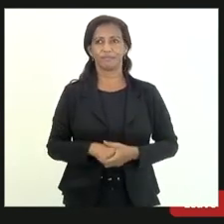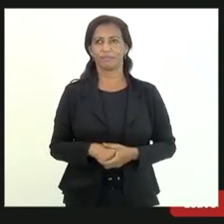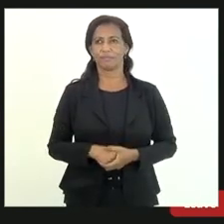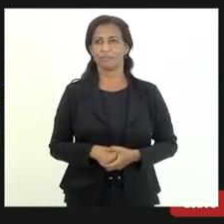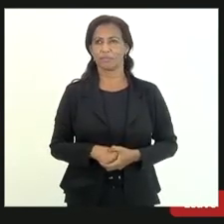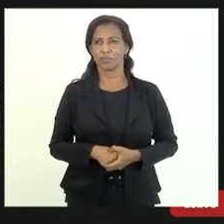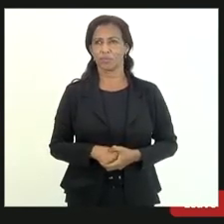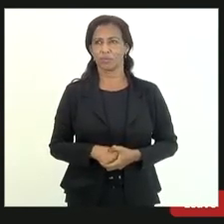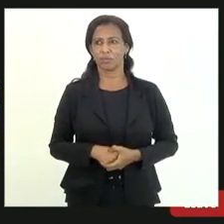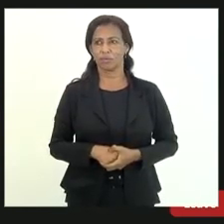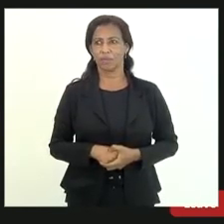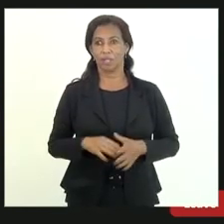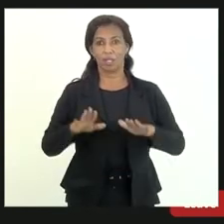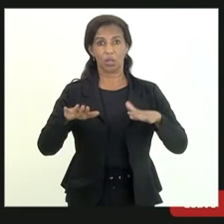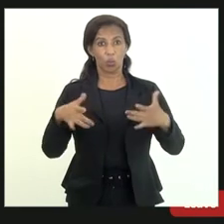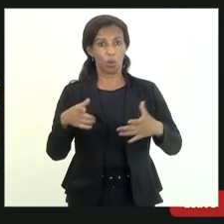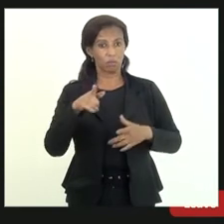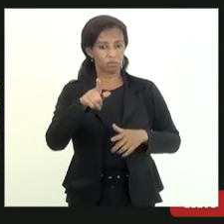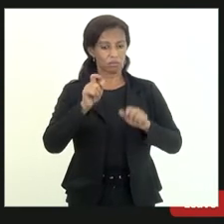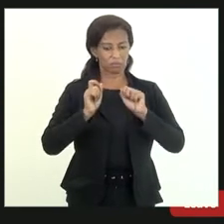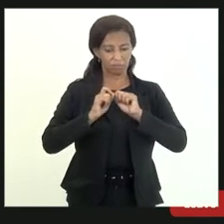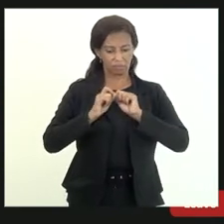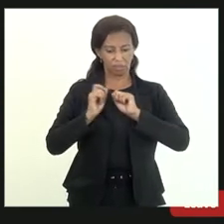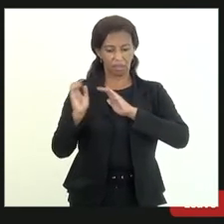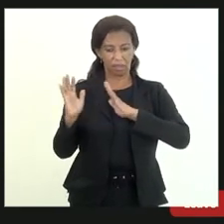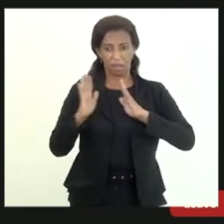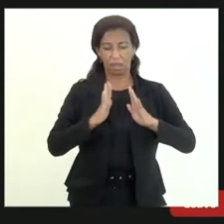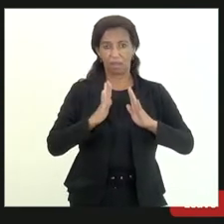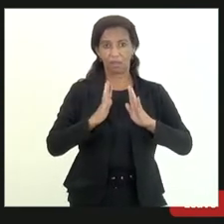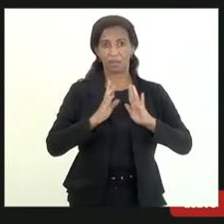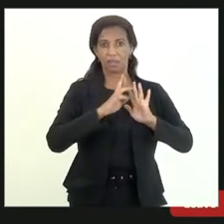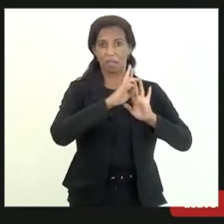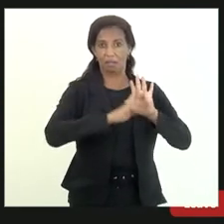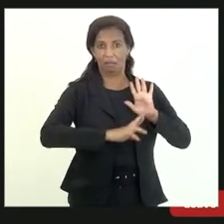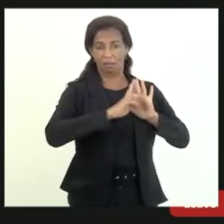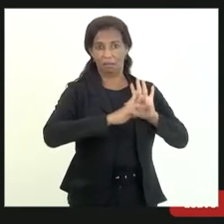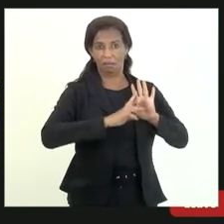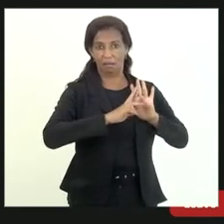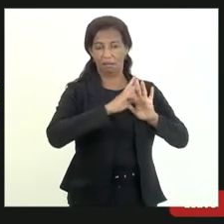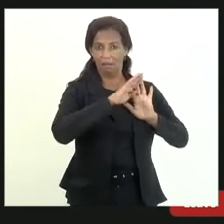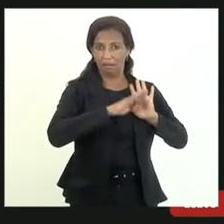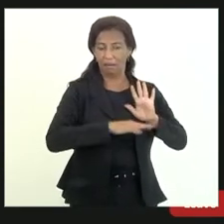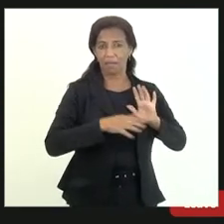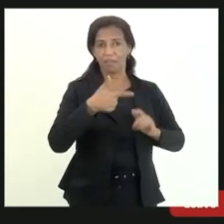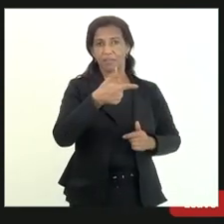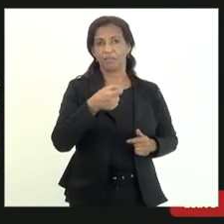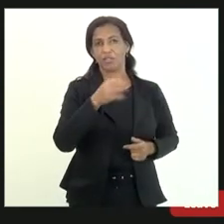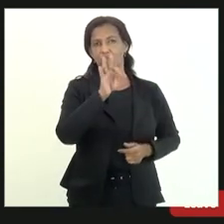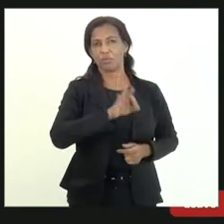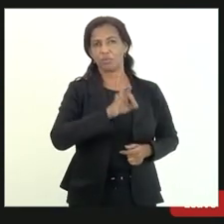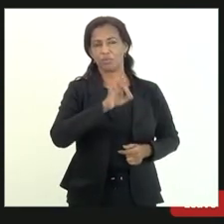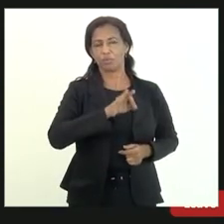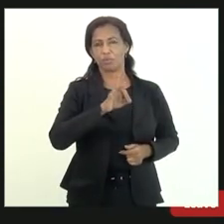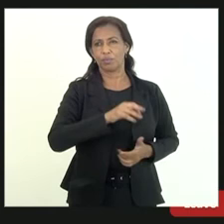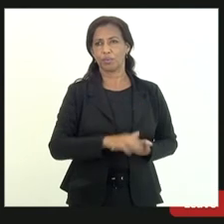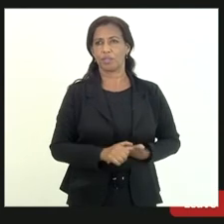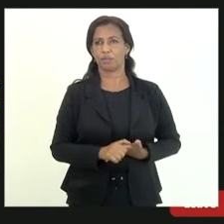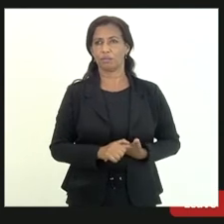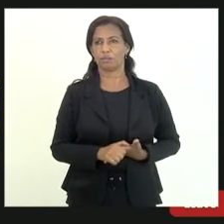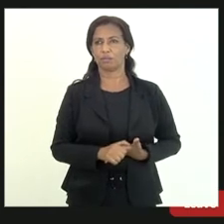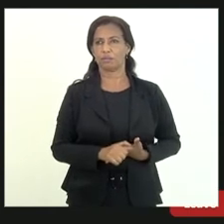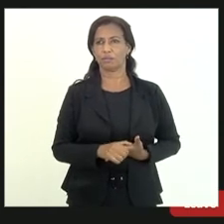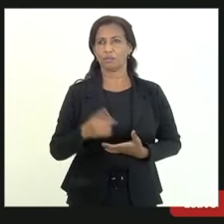e quando você vai trazer aquela ideia da regra de Pareto apenas 20% das CDAs